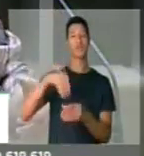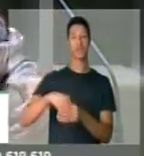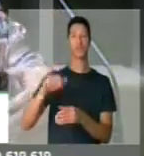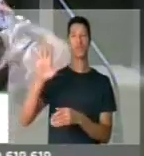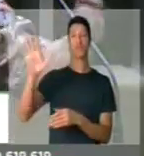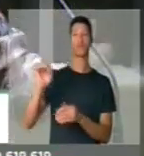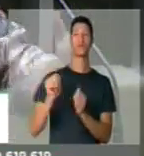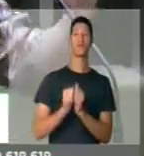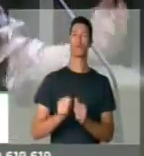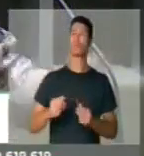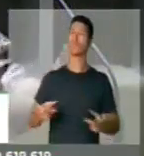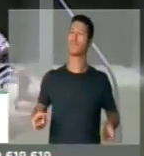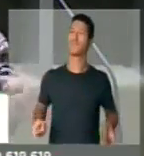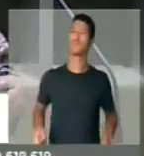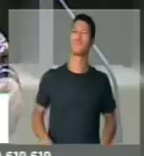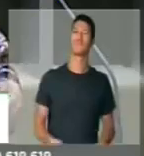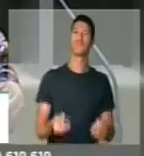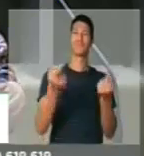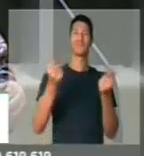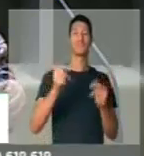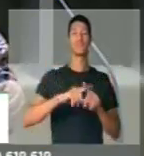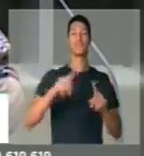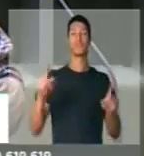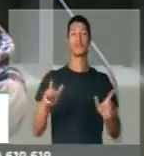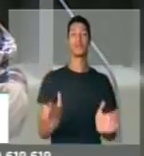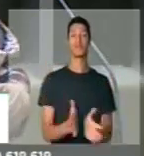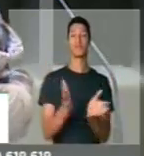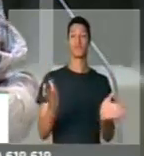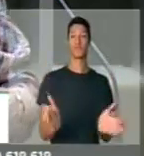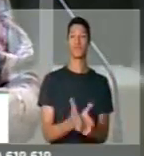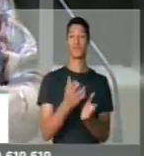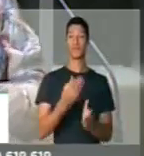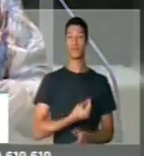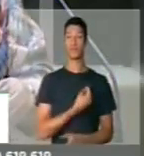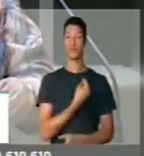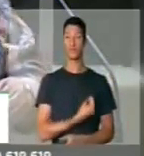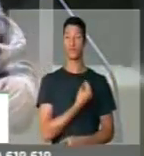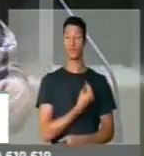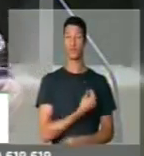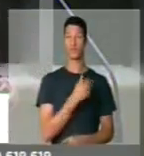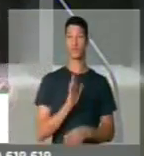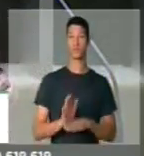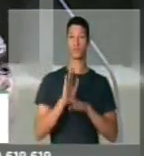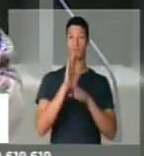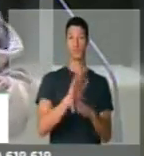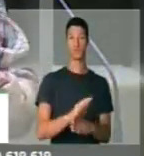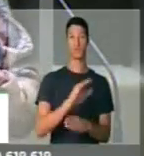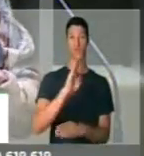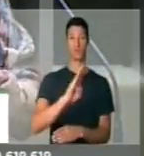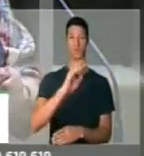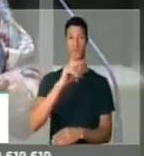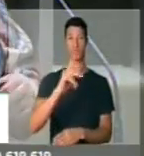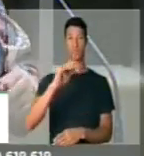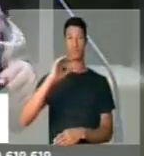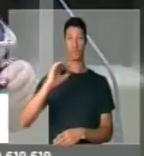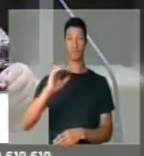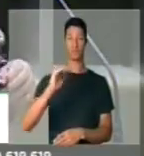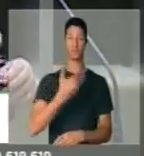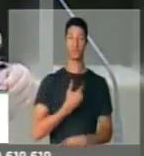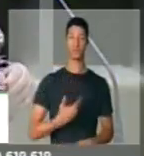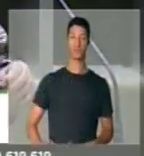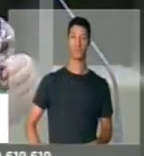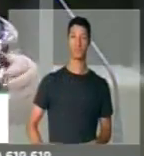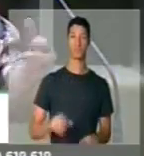com abundante quantidade, mas são pobres que vivem do benefício de prestação continuada do